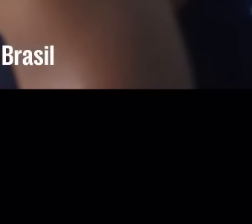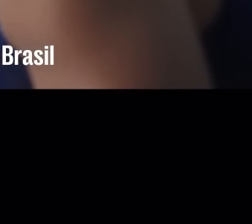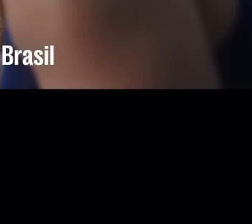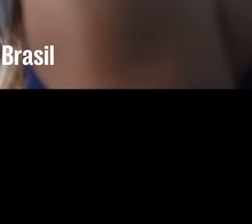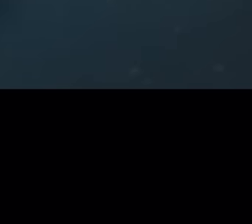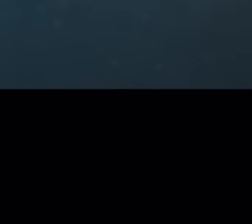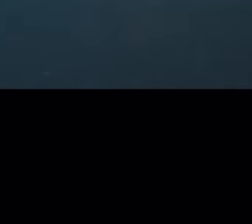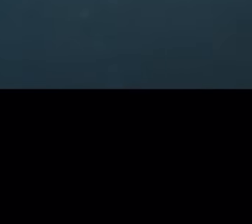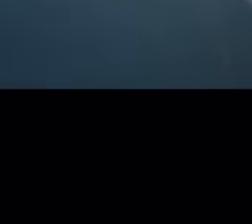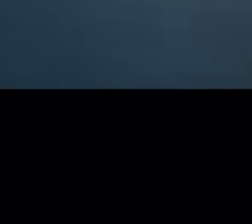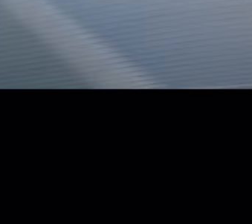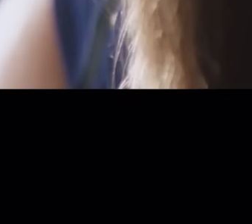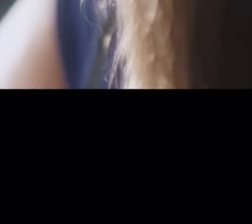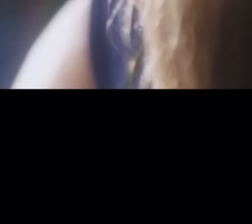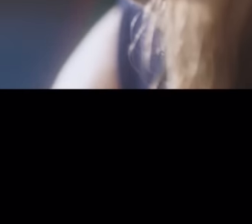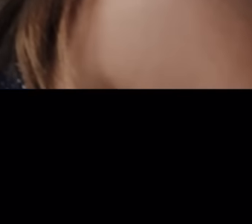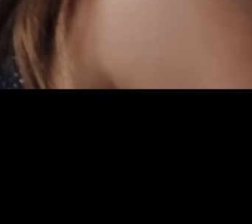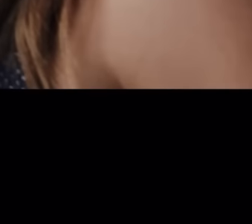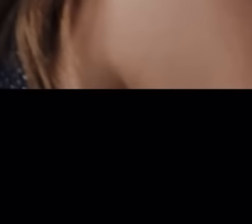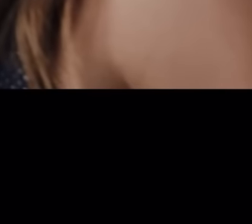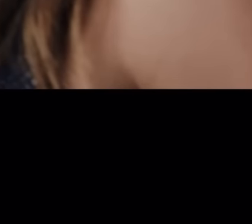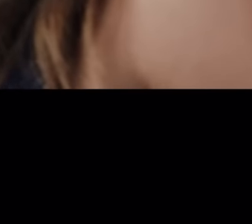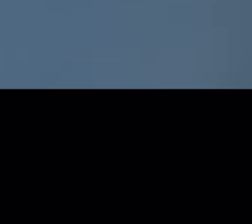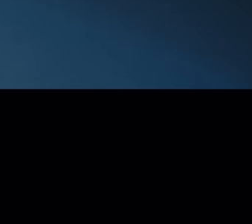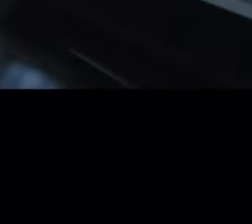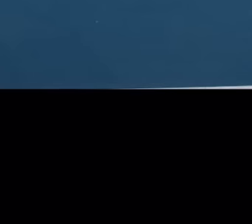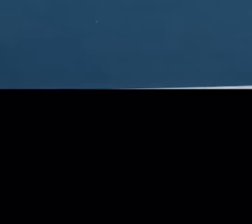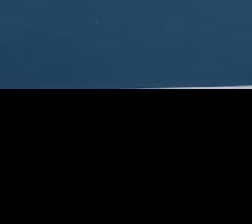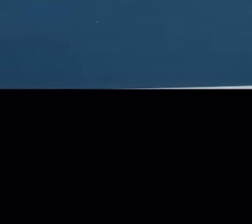demandam energia, estratégia e determinação.